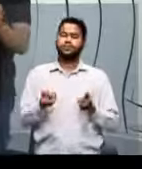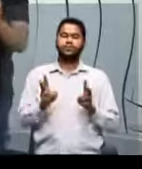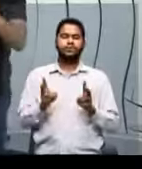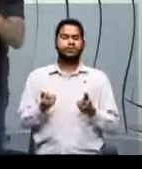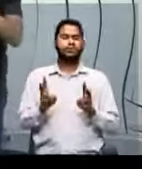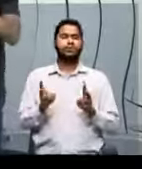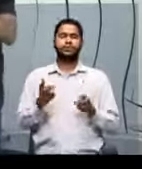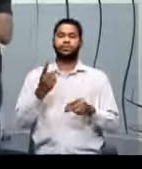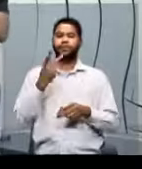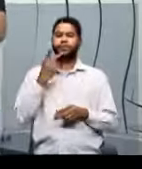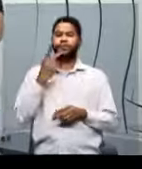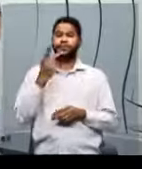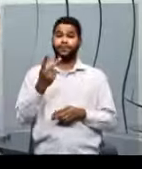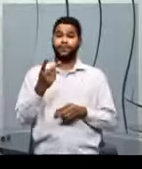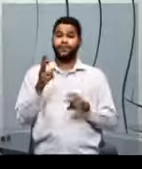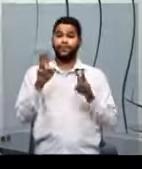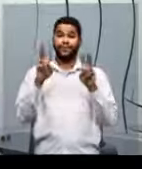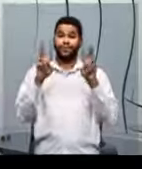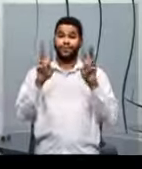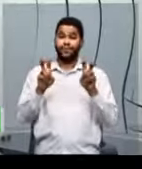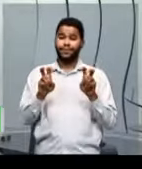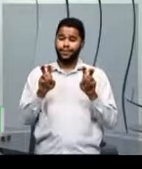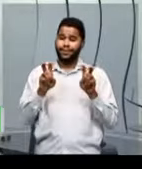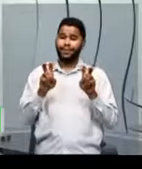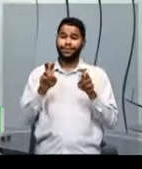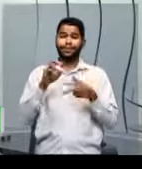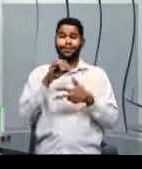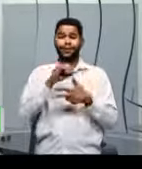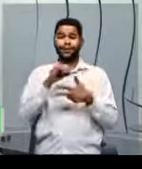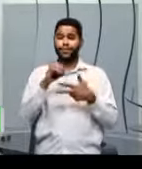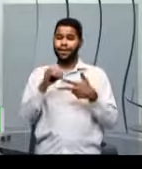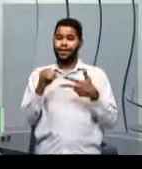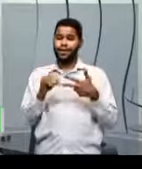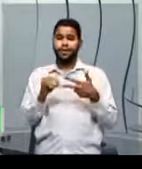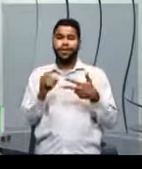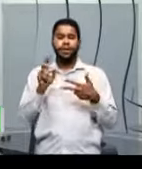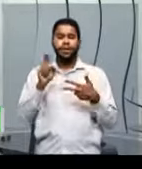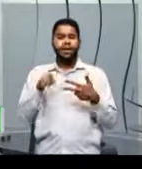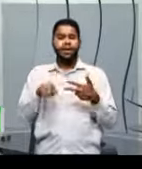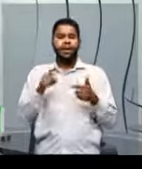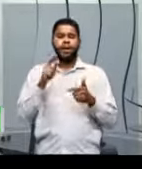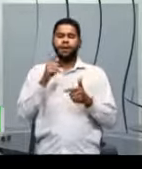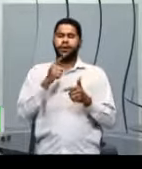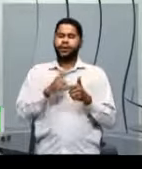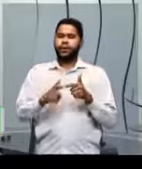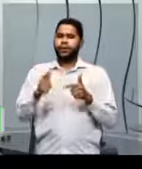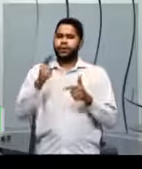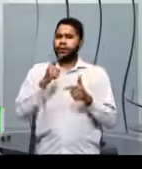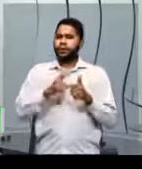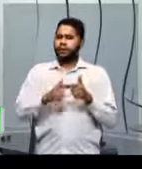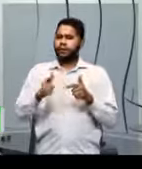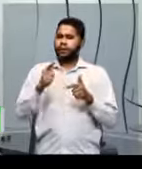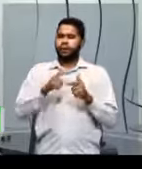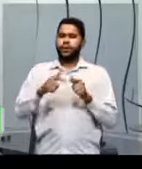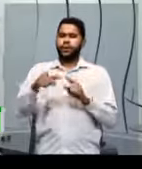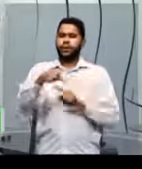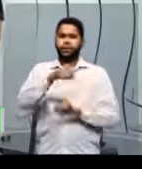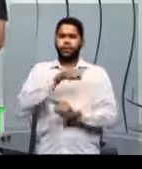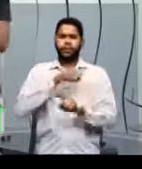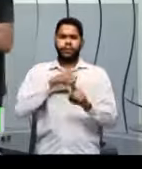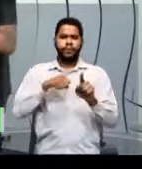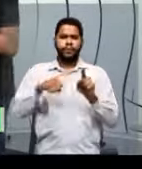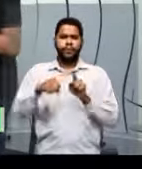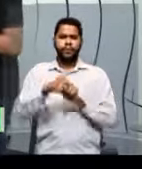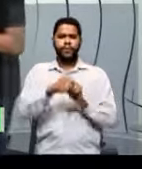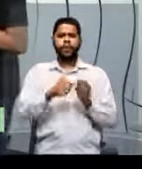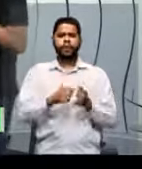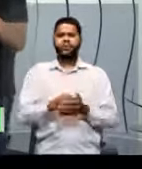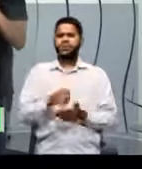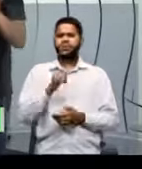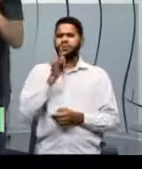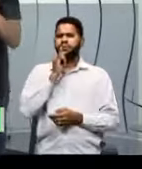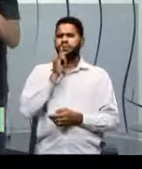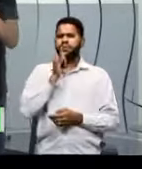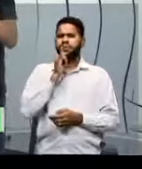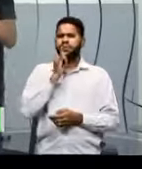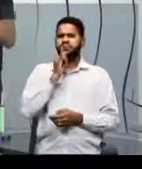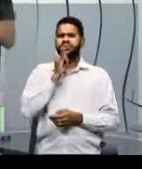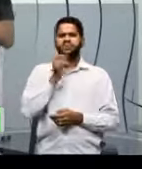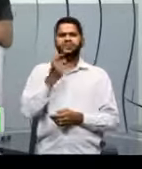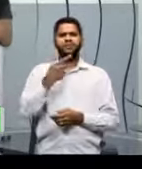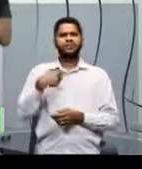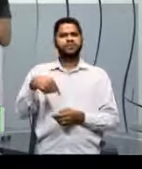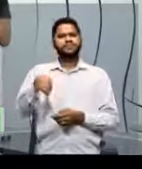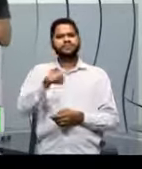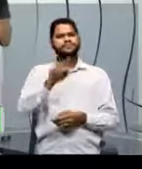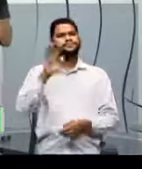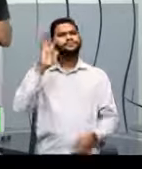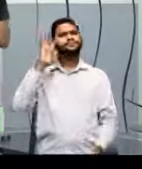vocês que o tema da redação do Enem é sempre um problema social. Então, por exemplo, o que a gente pode